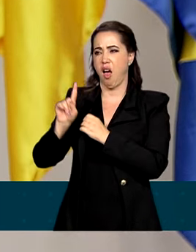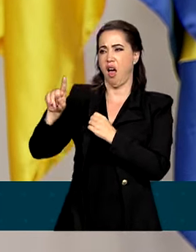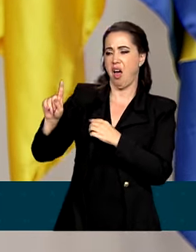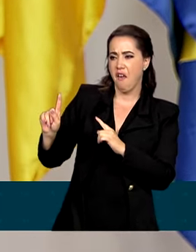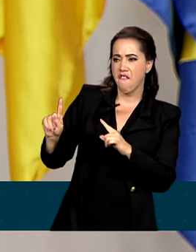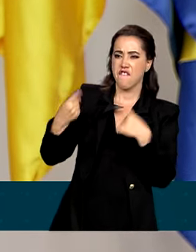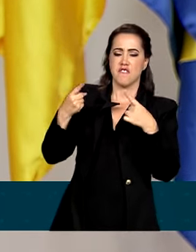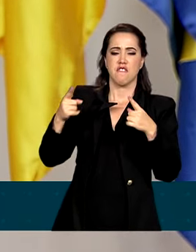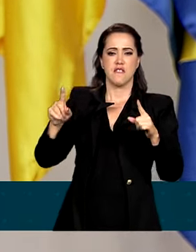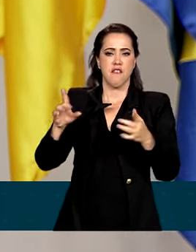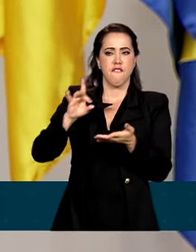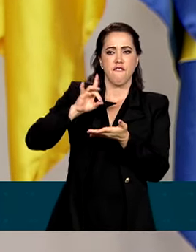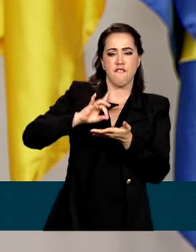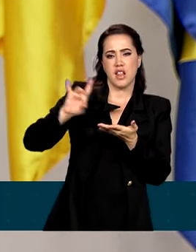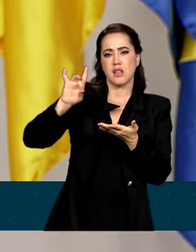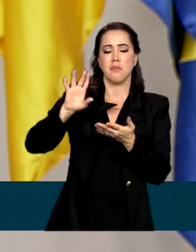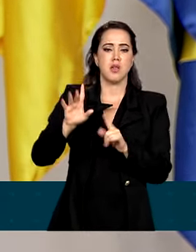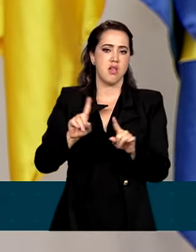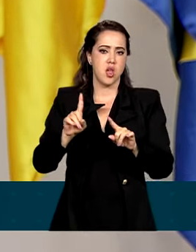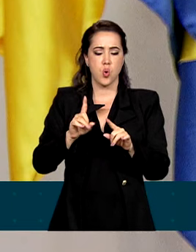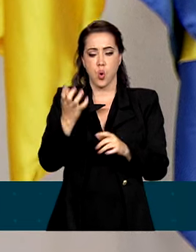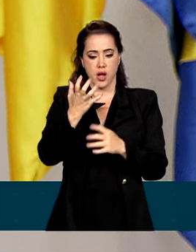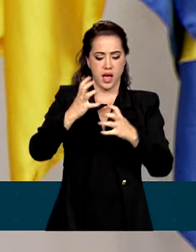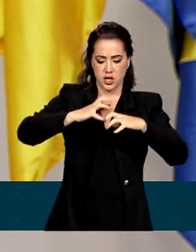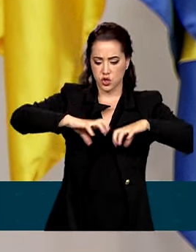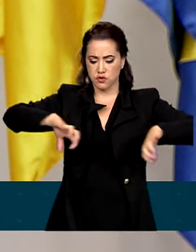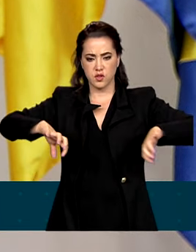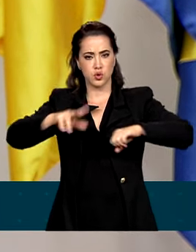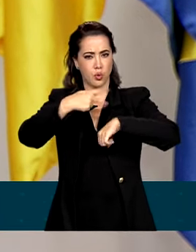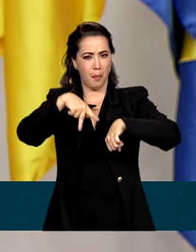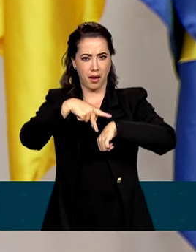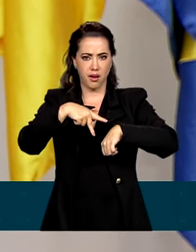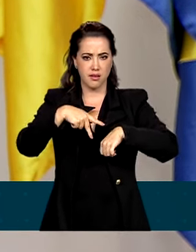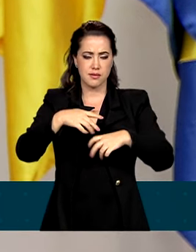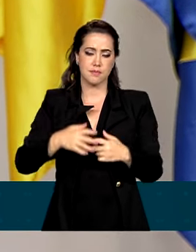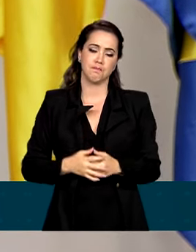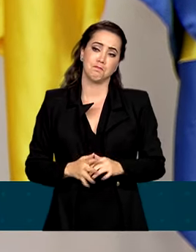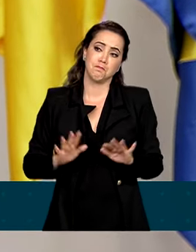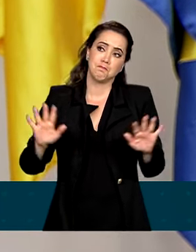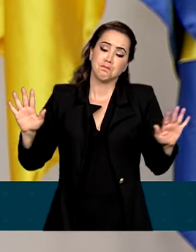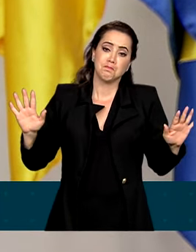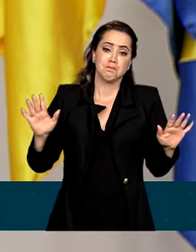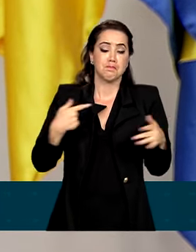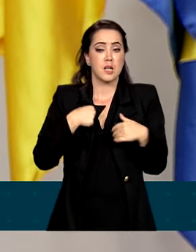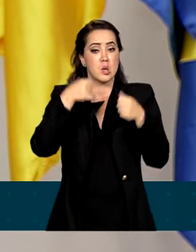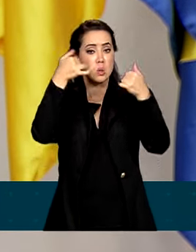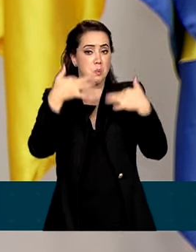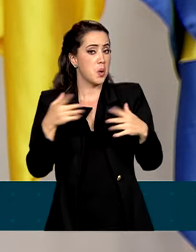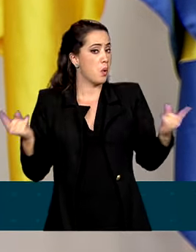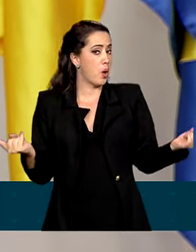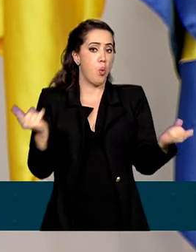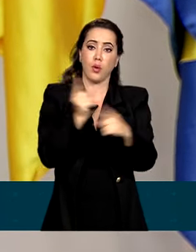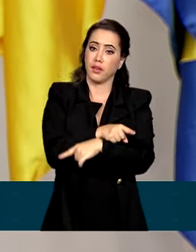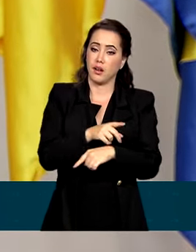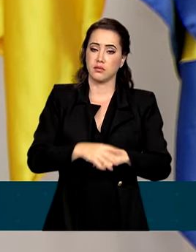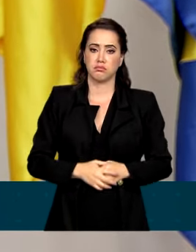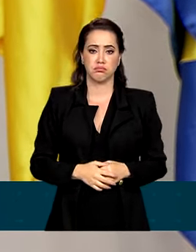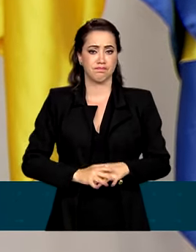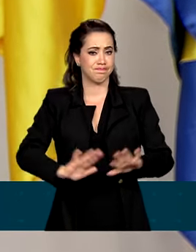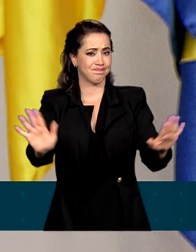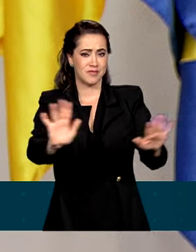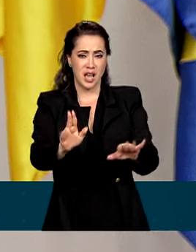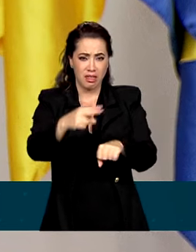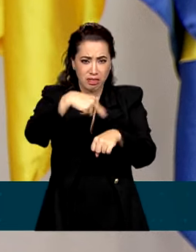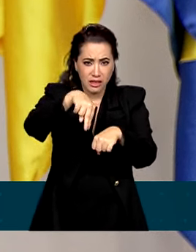tentativas de dividir a nação brasileira. Eu diria que é justamente o contrário. Nenhuma